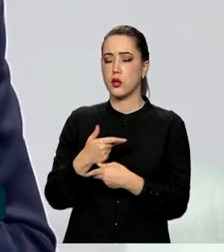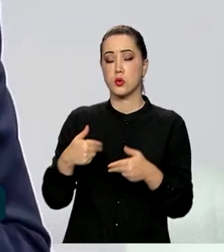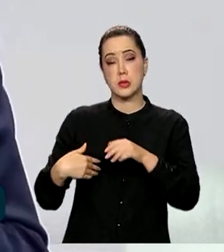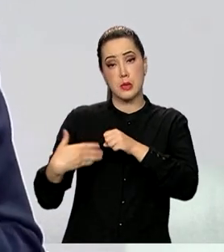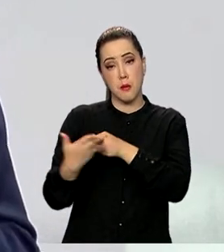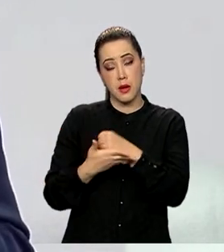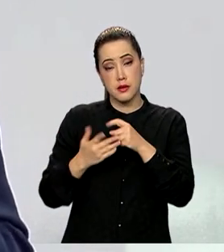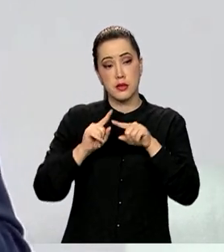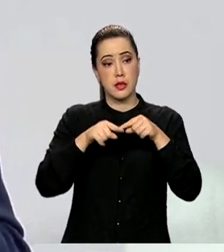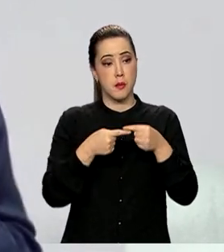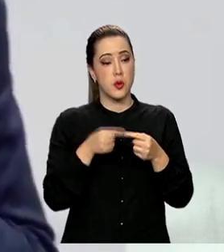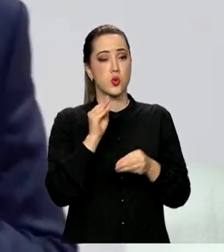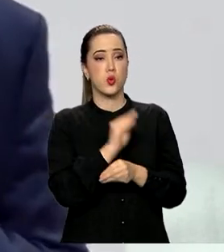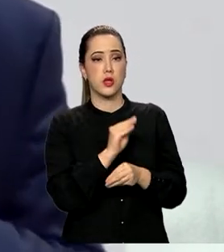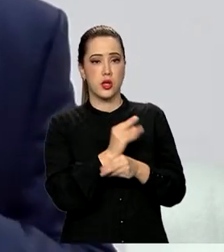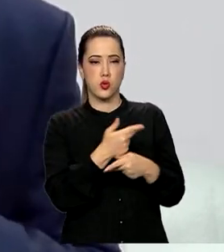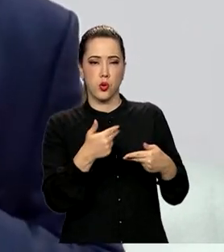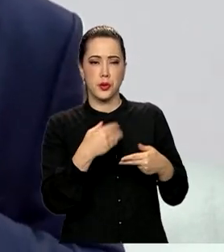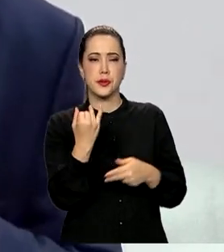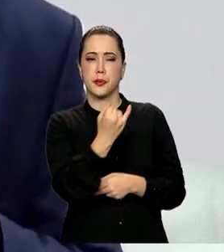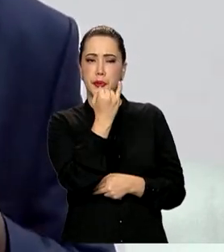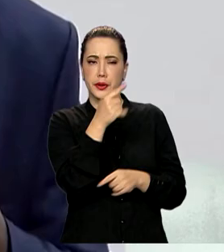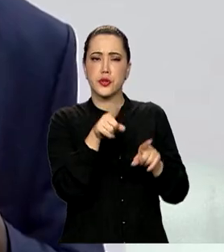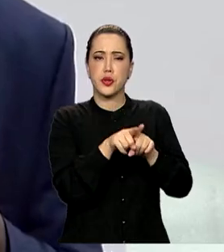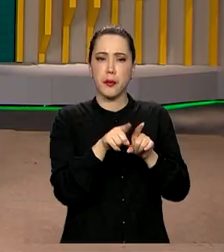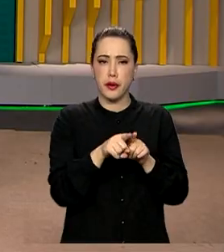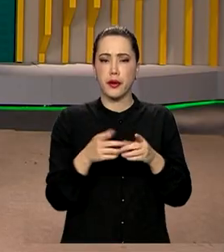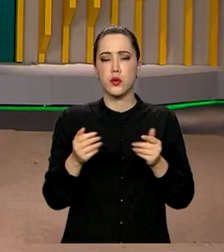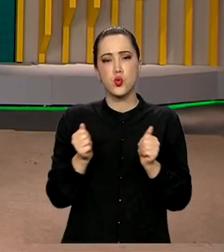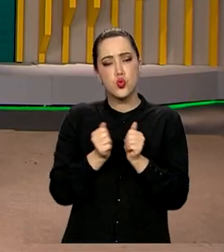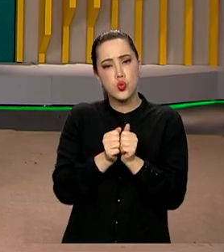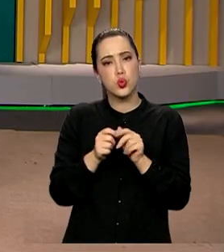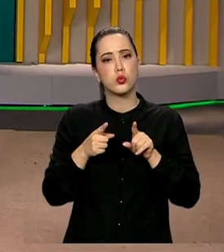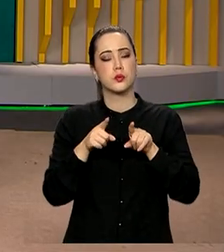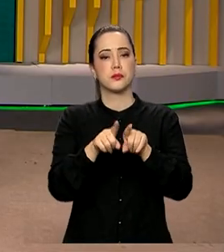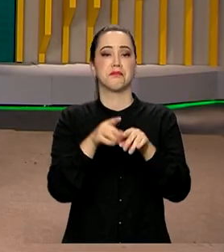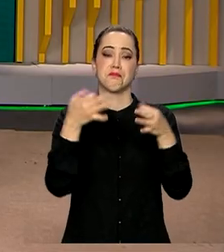É isso mesmo. mesmo.